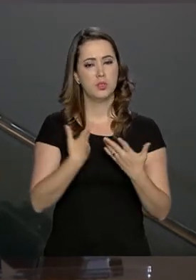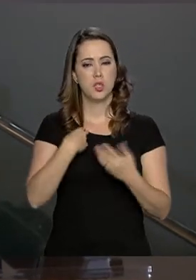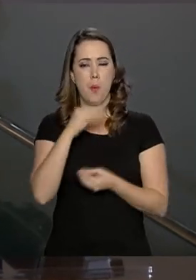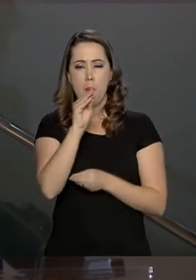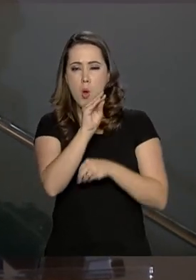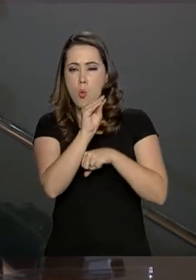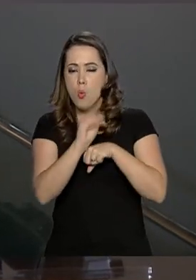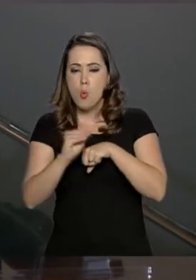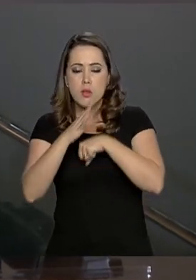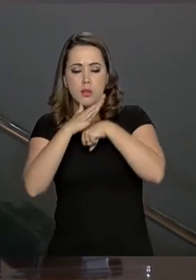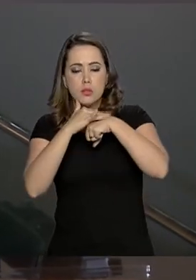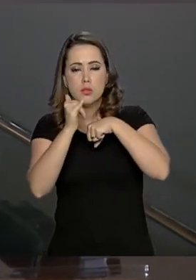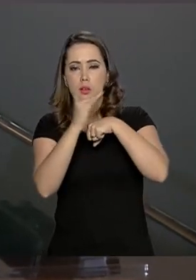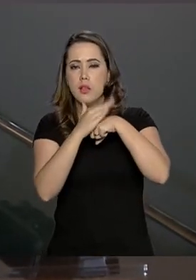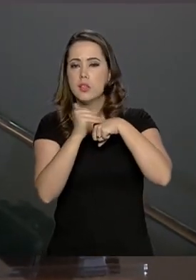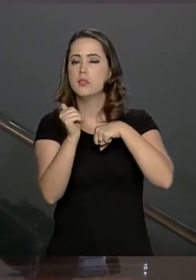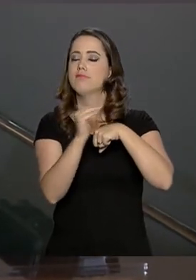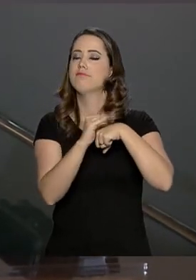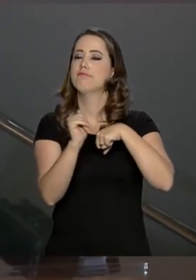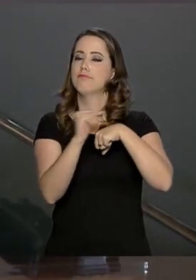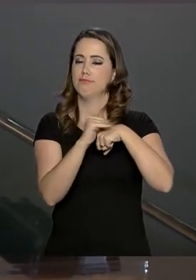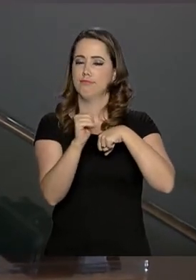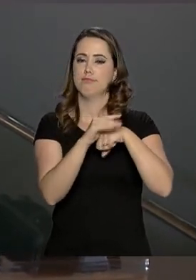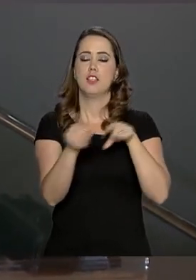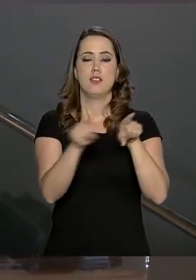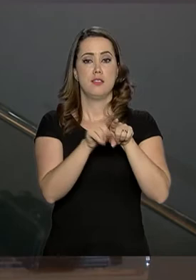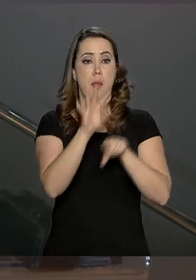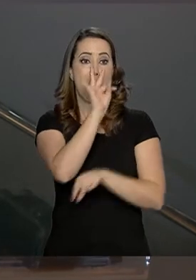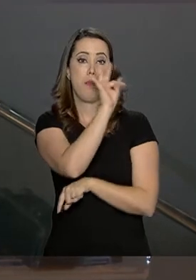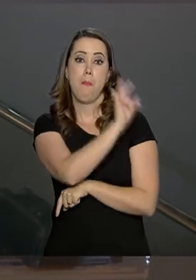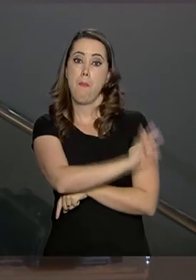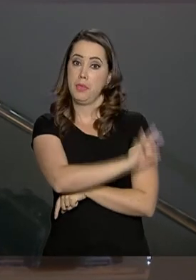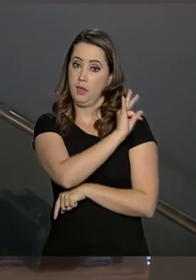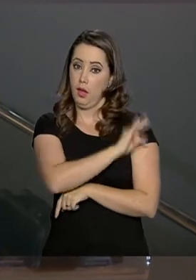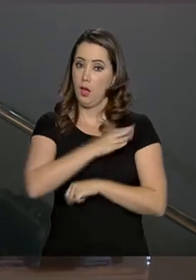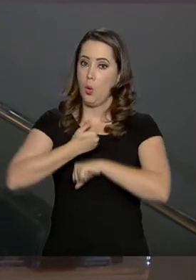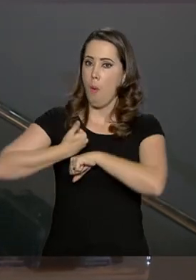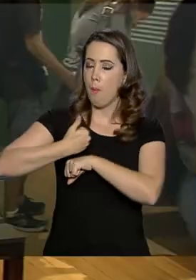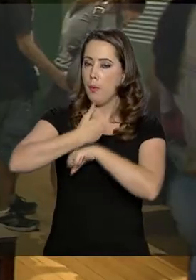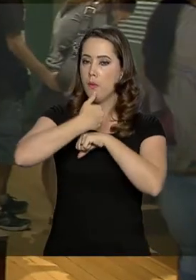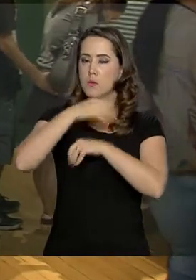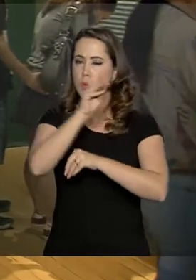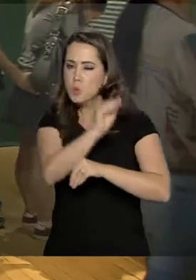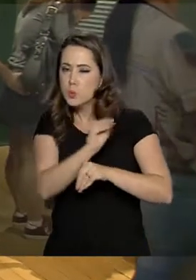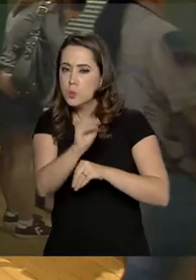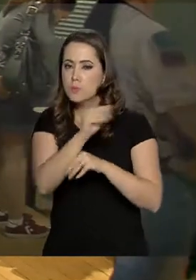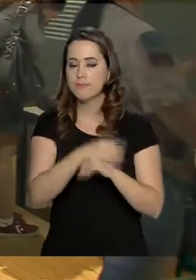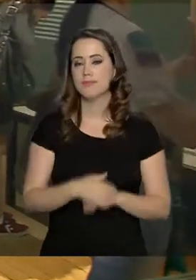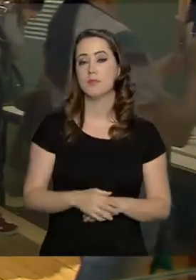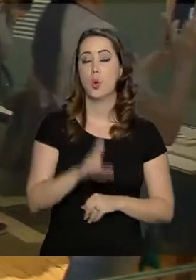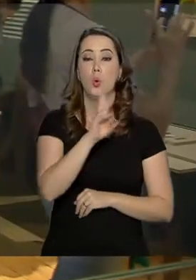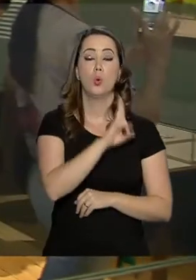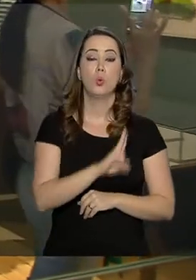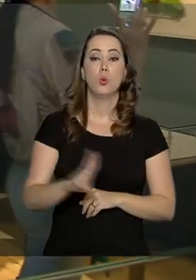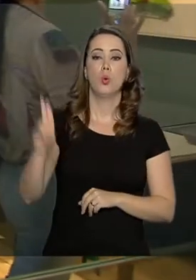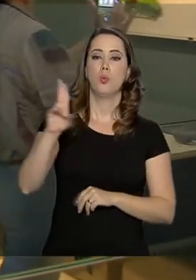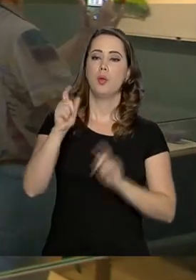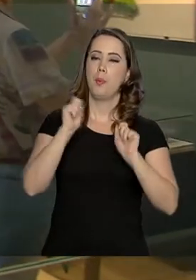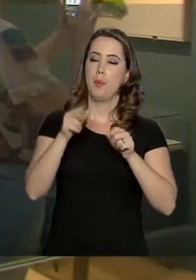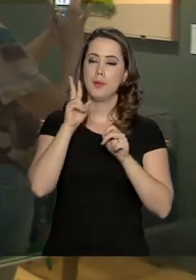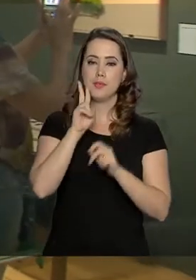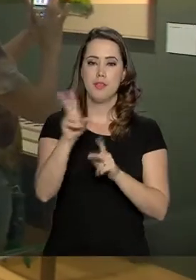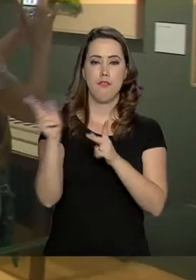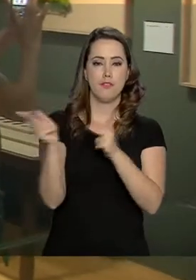com tanto carinho, também de uma forma técnica muito impressionante. O nome da exposição, que pode ser